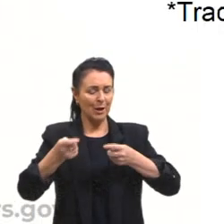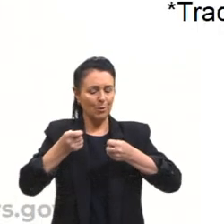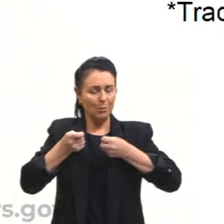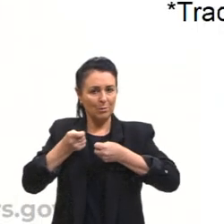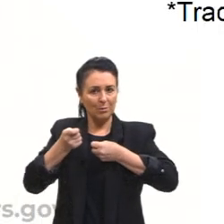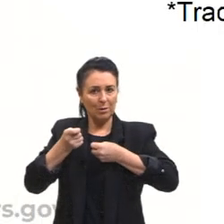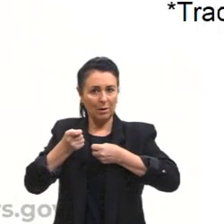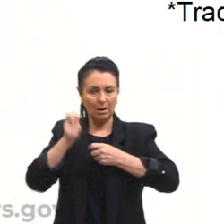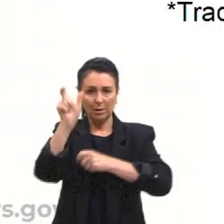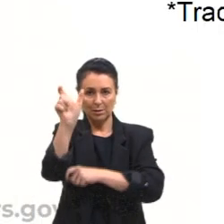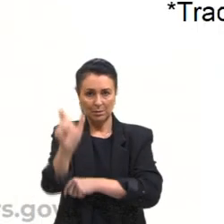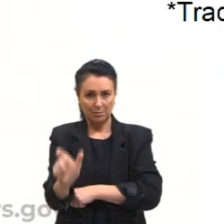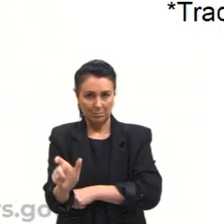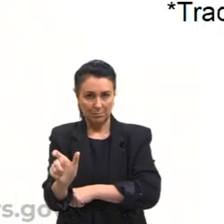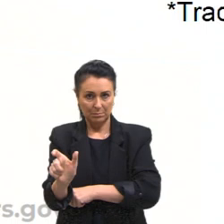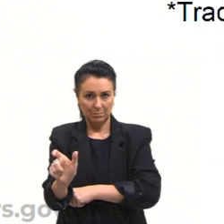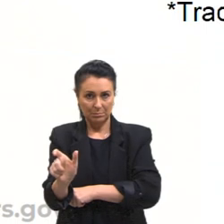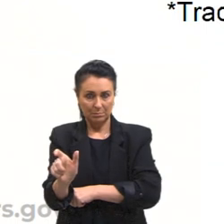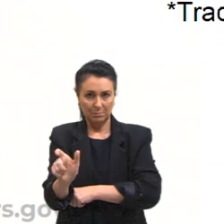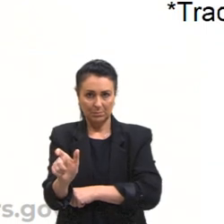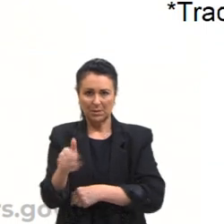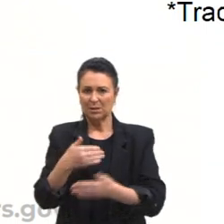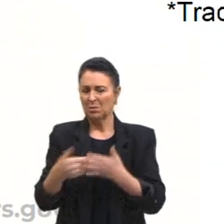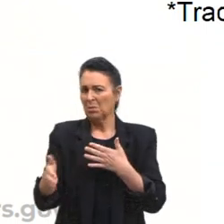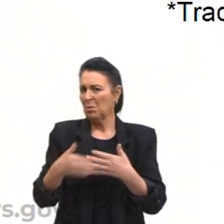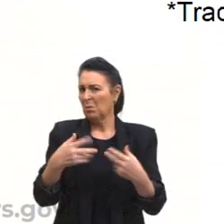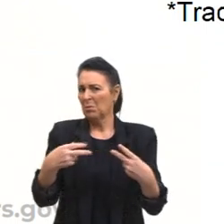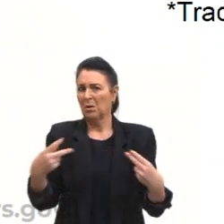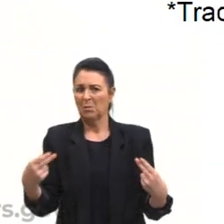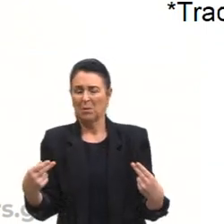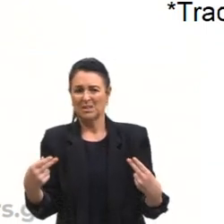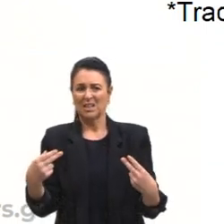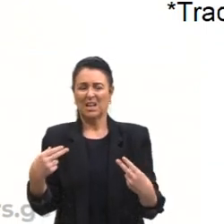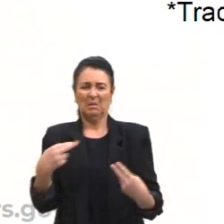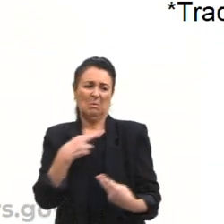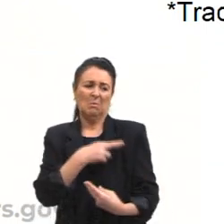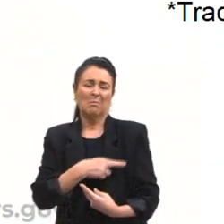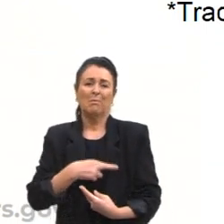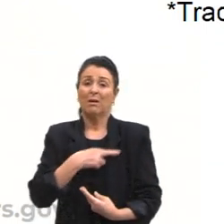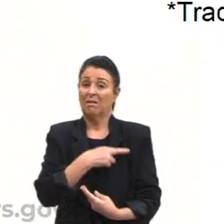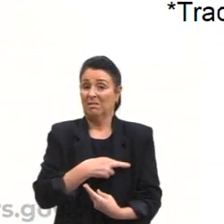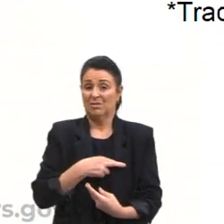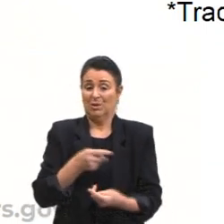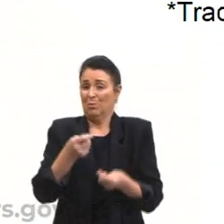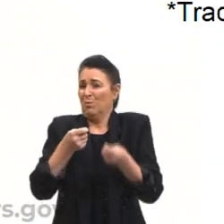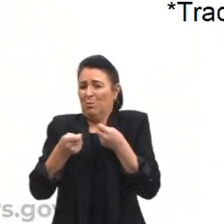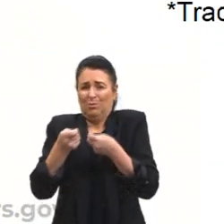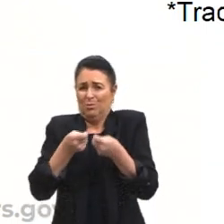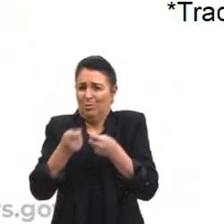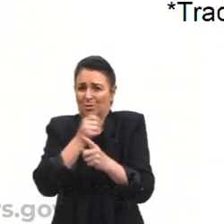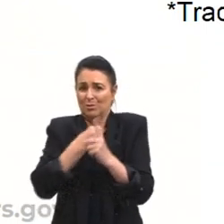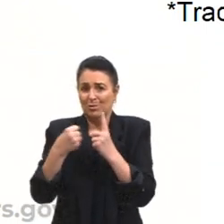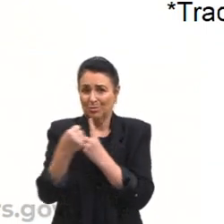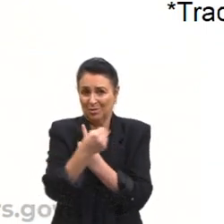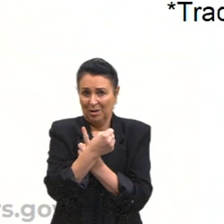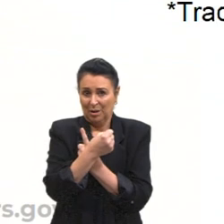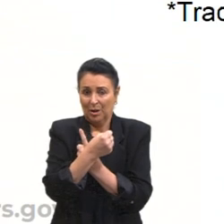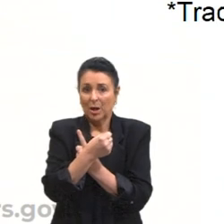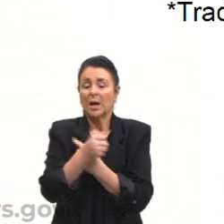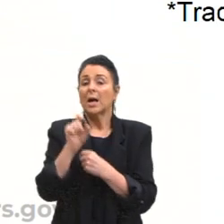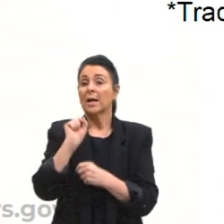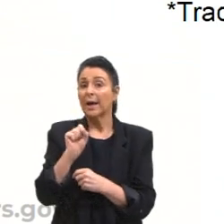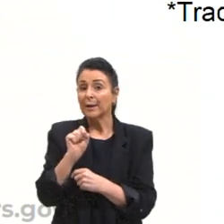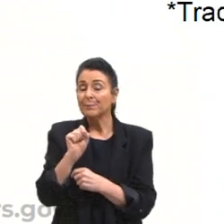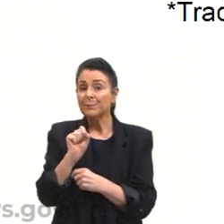não é assim, não é uma coisa assim tão romântica, essa questão do controle social. O nosso amigo Dorcaim, ele vai dizer